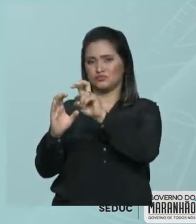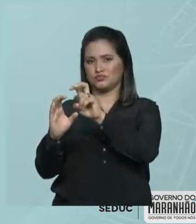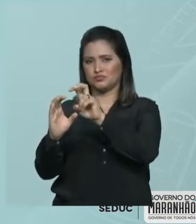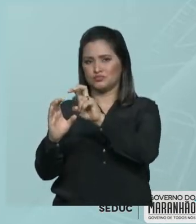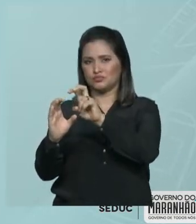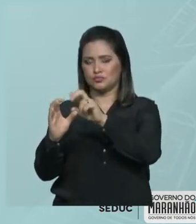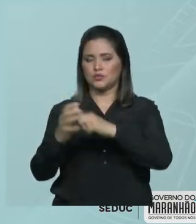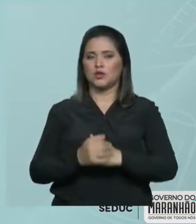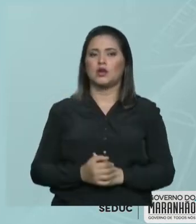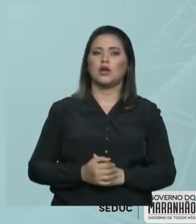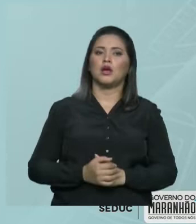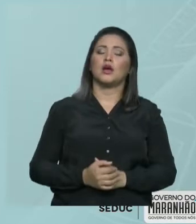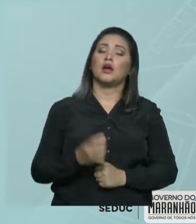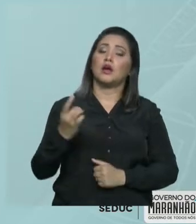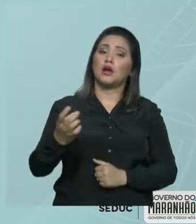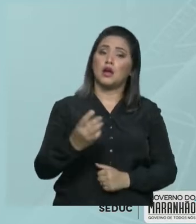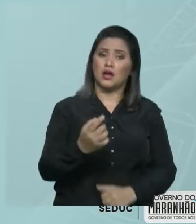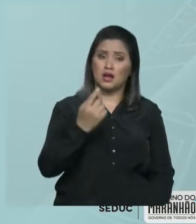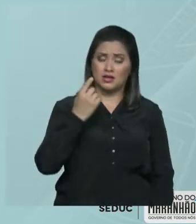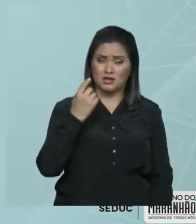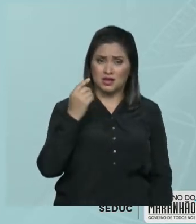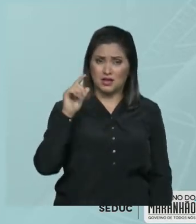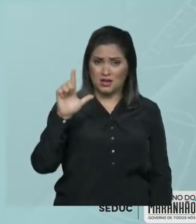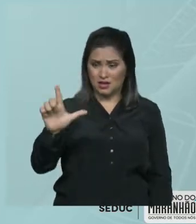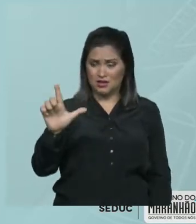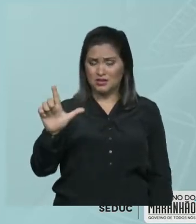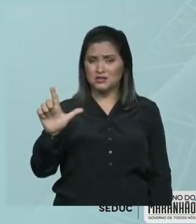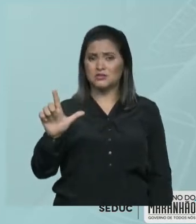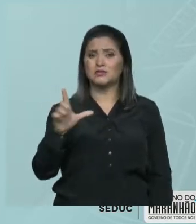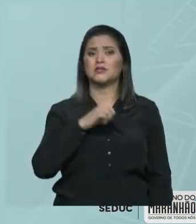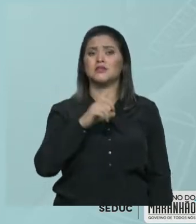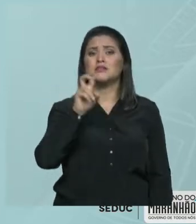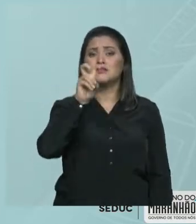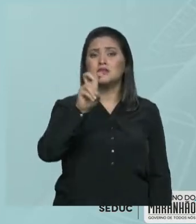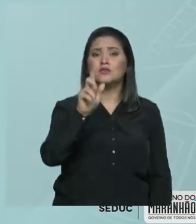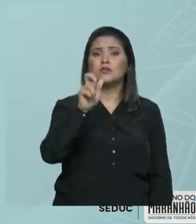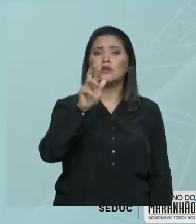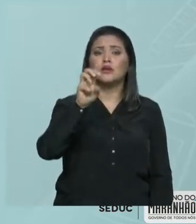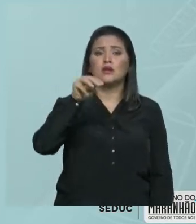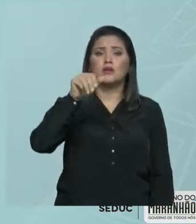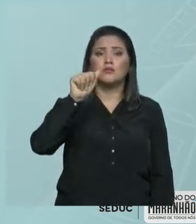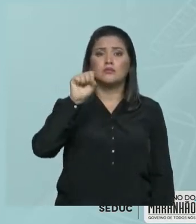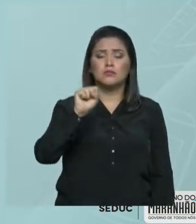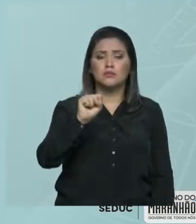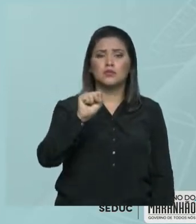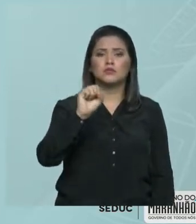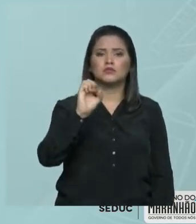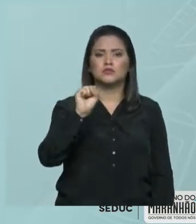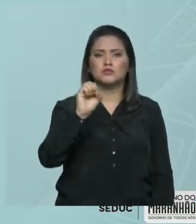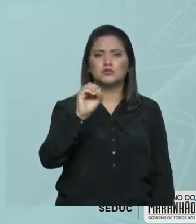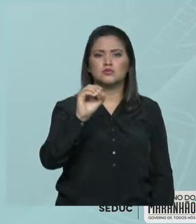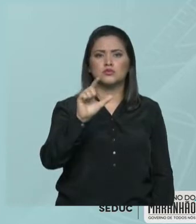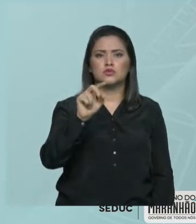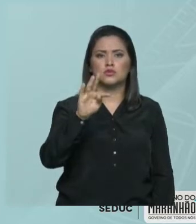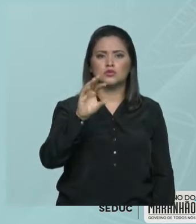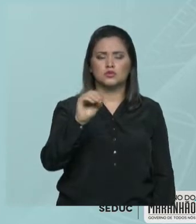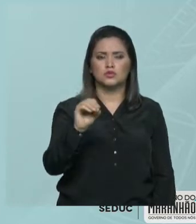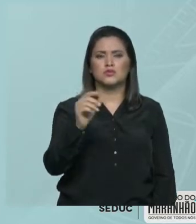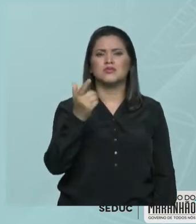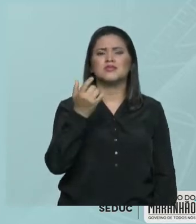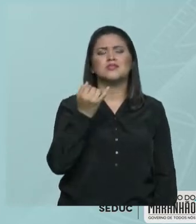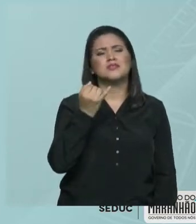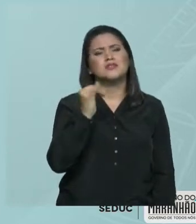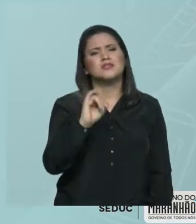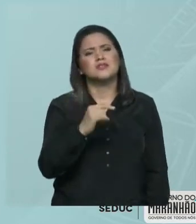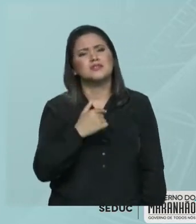cada litro da solução, eu tenho 5 gramas do soluto, ele quer saber, se eu tiver meio litro, quanto é que eu vou